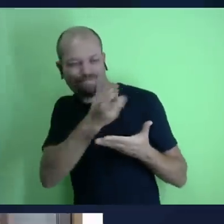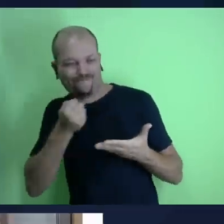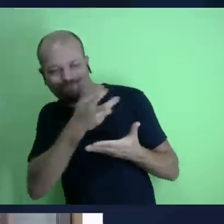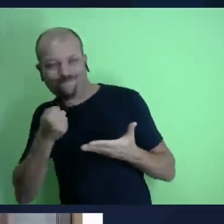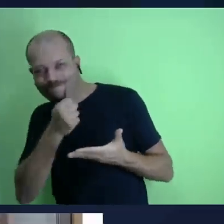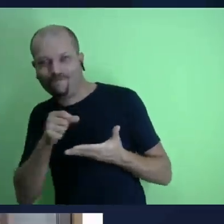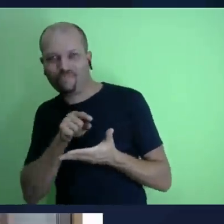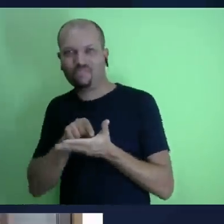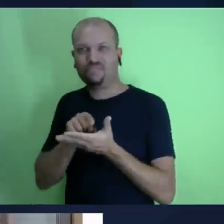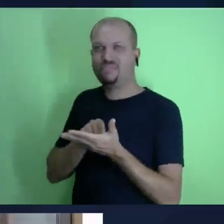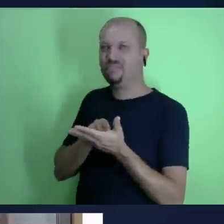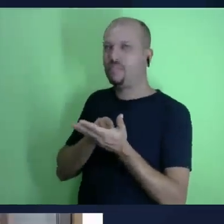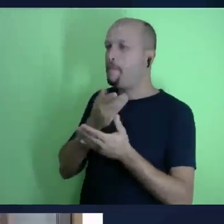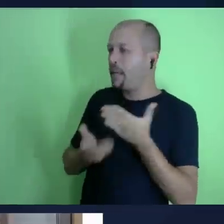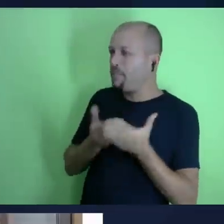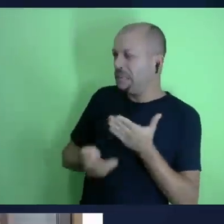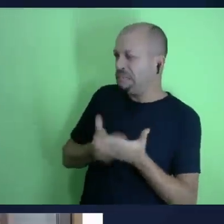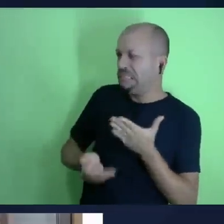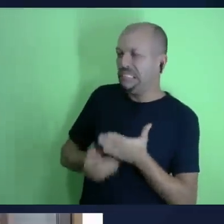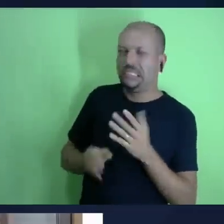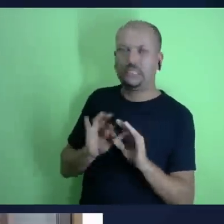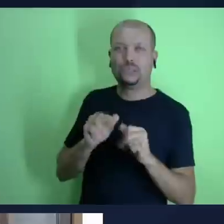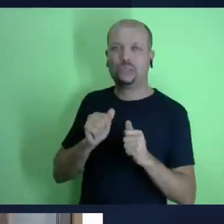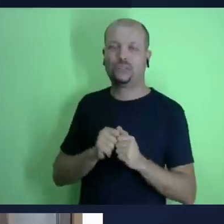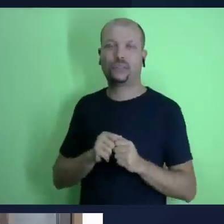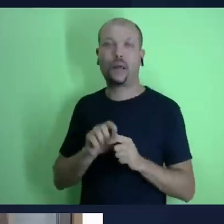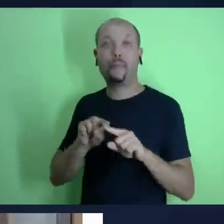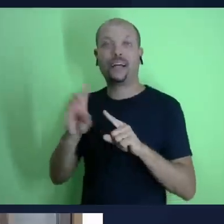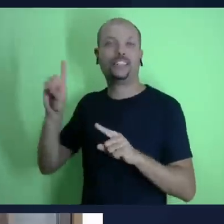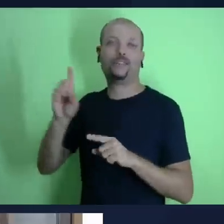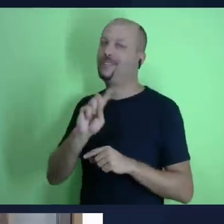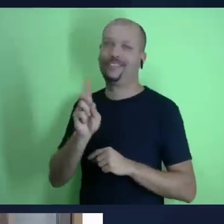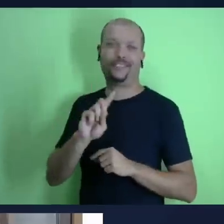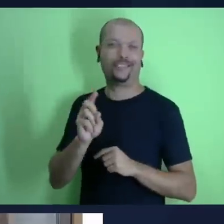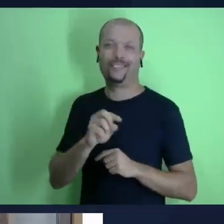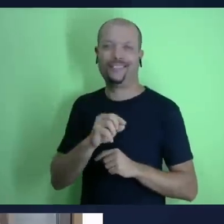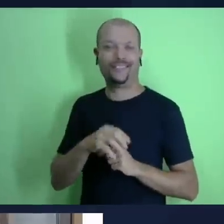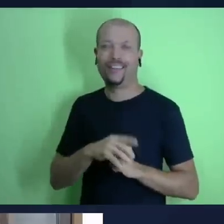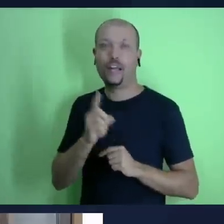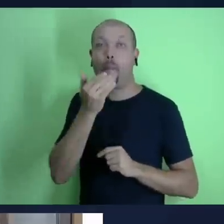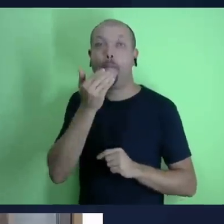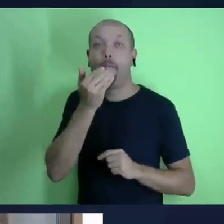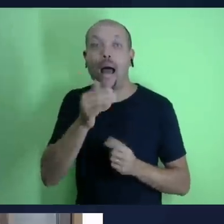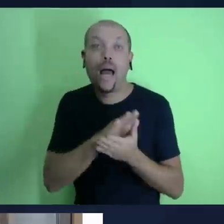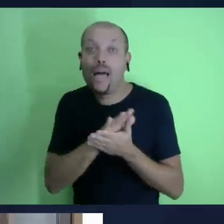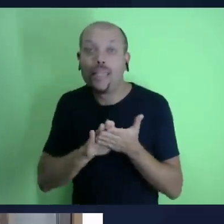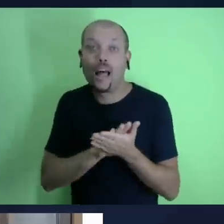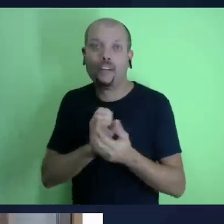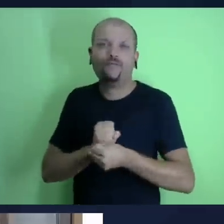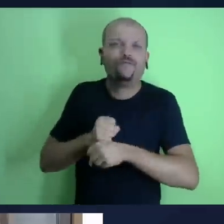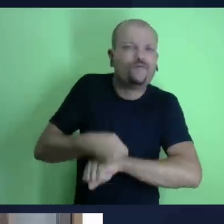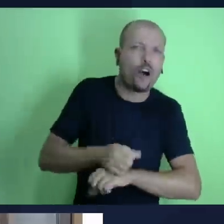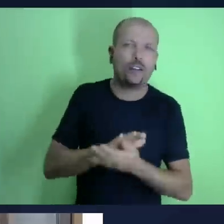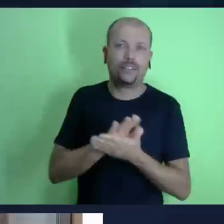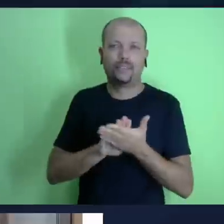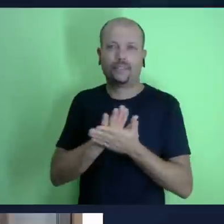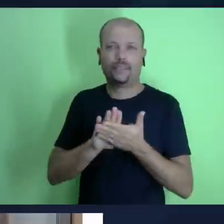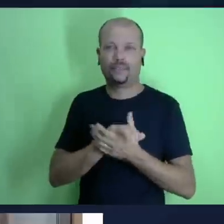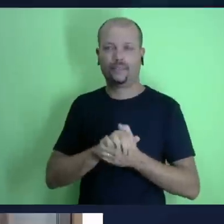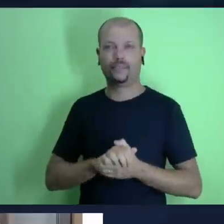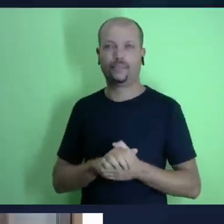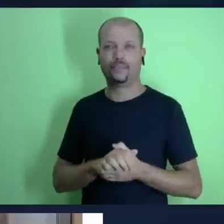espera sim ser amado mas isso ele ele espera que seja uma resposta que voluntária do seu e do meu coração